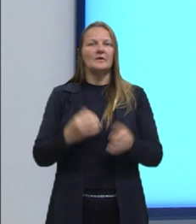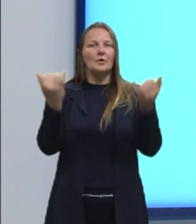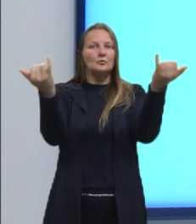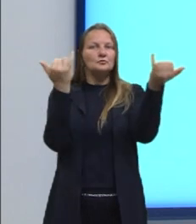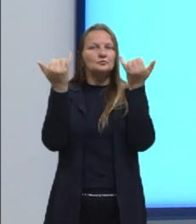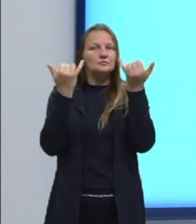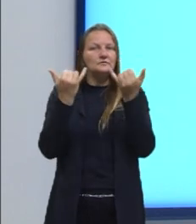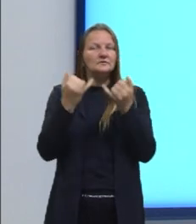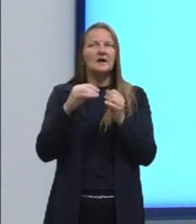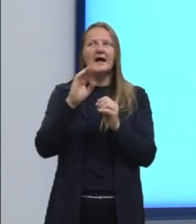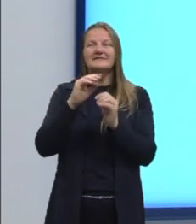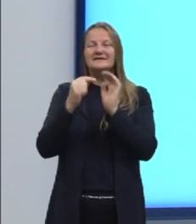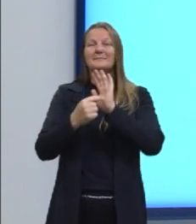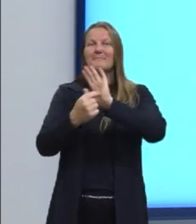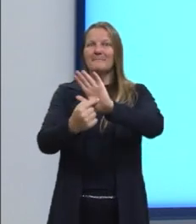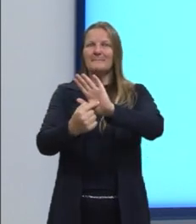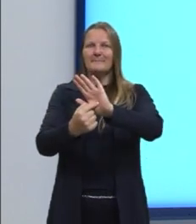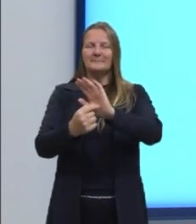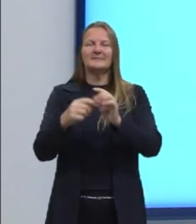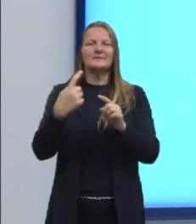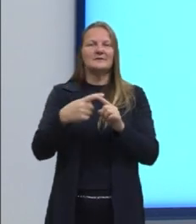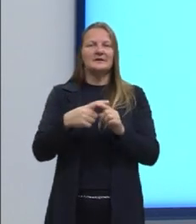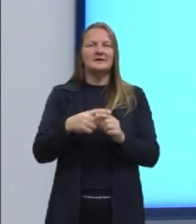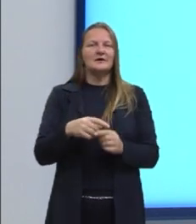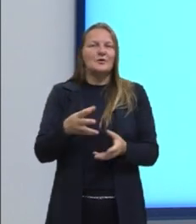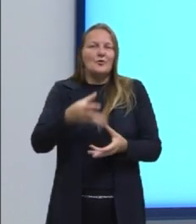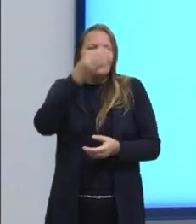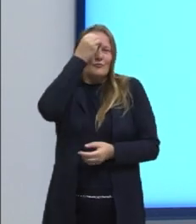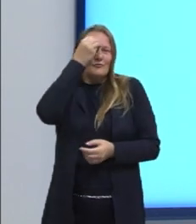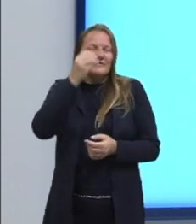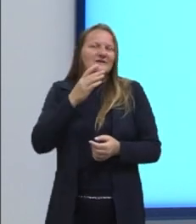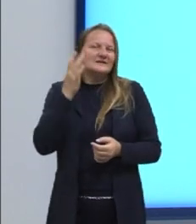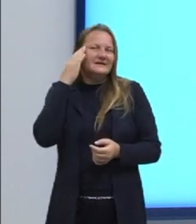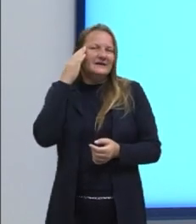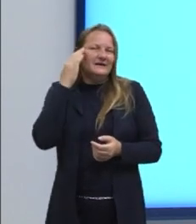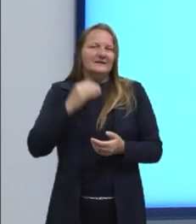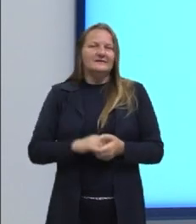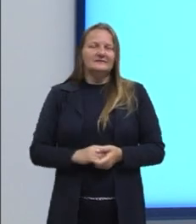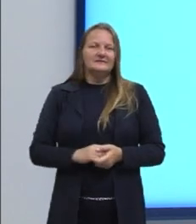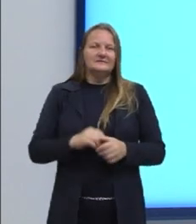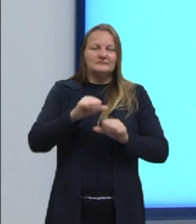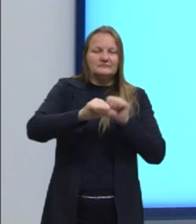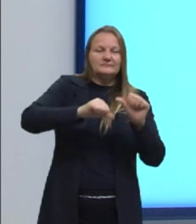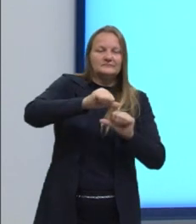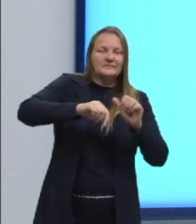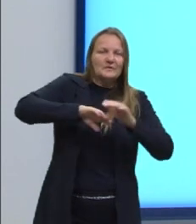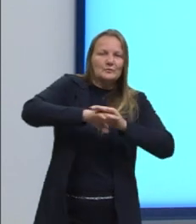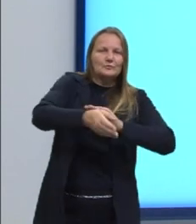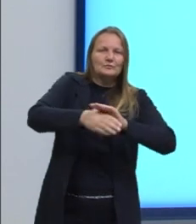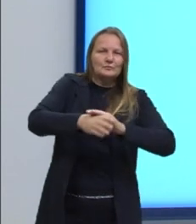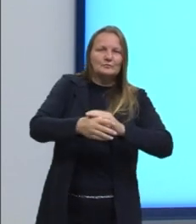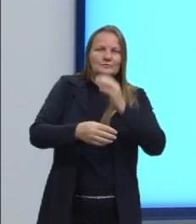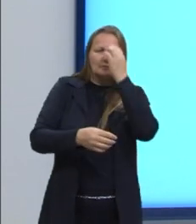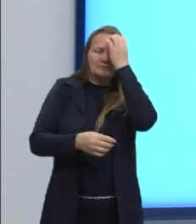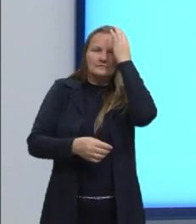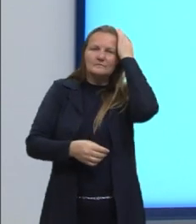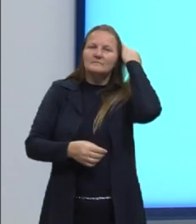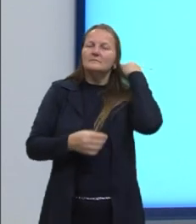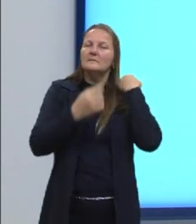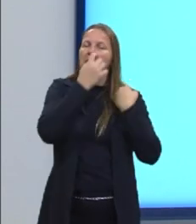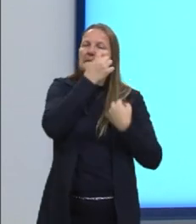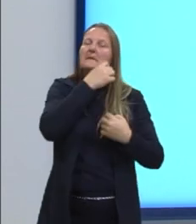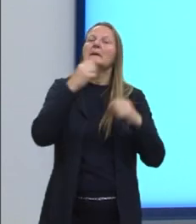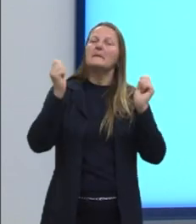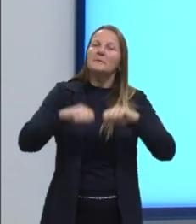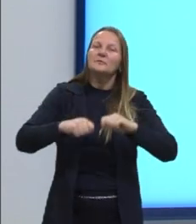geralmente vai nos trazer. Porque não é usual, né? A gente fazer essas transformações no nosso dia a dia. Então, o